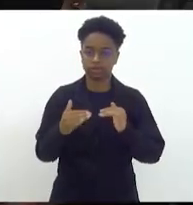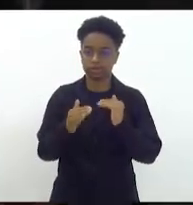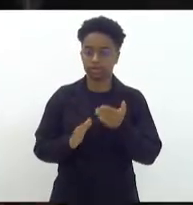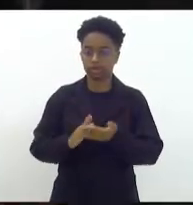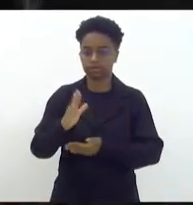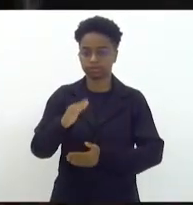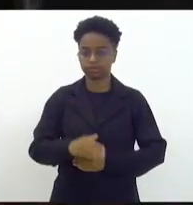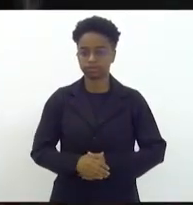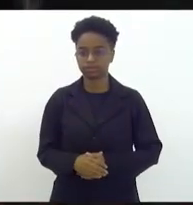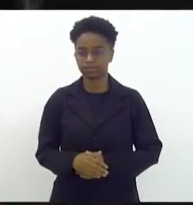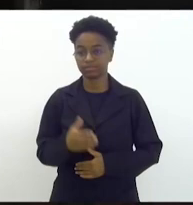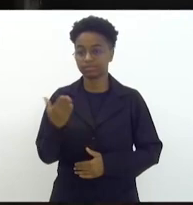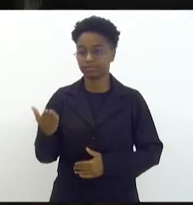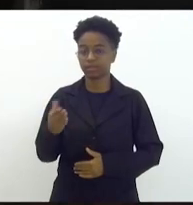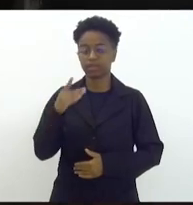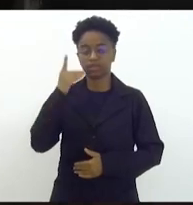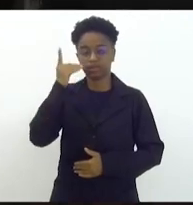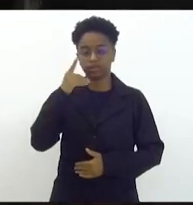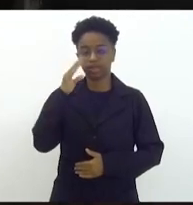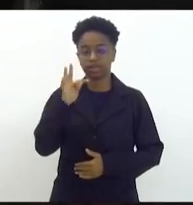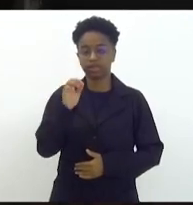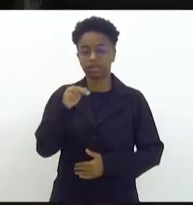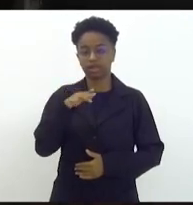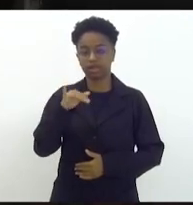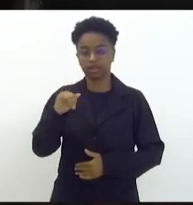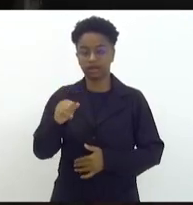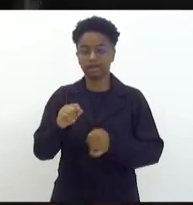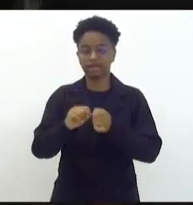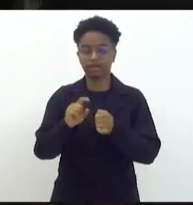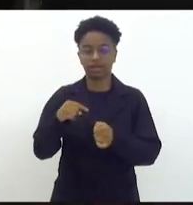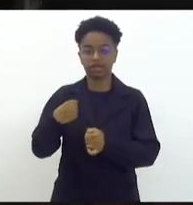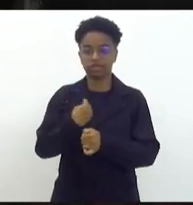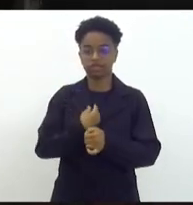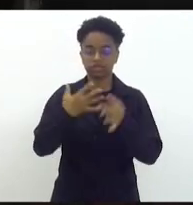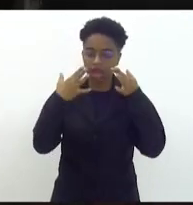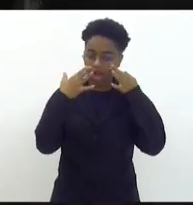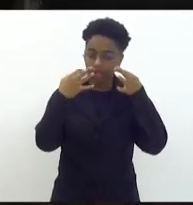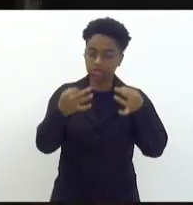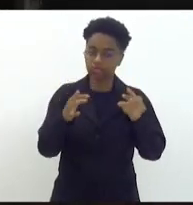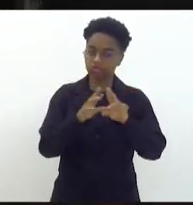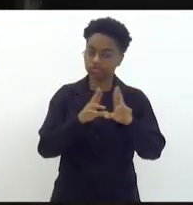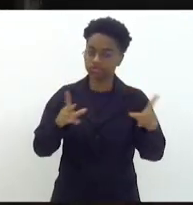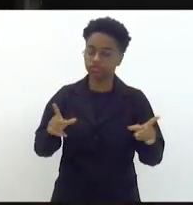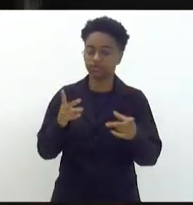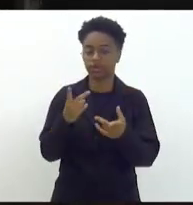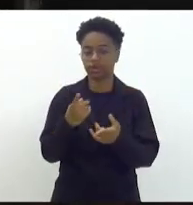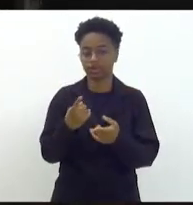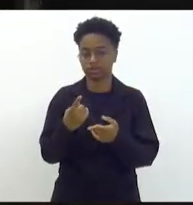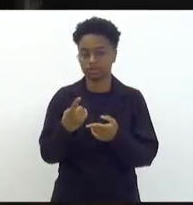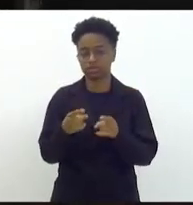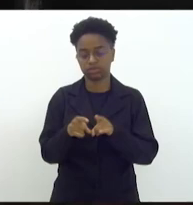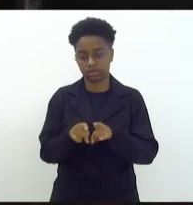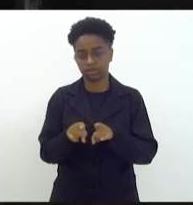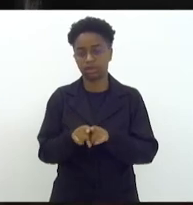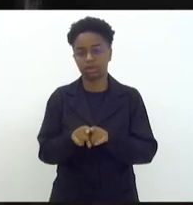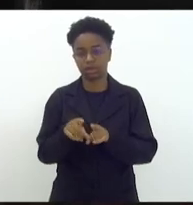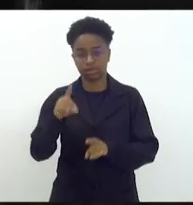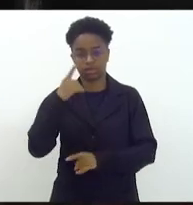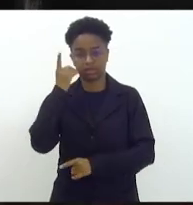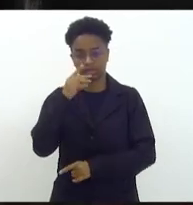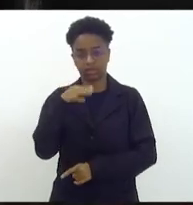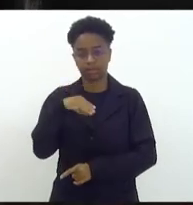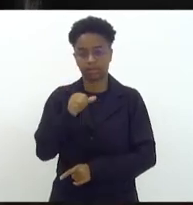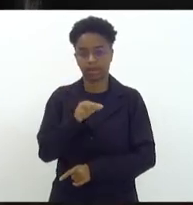Há sempre deputada Tânia que fez esse parlamento ter um olhar totalmente diferenciado também o deputado